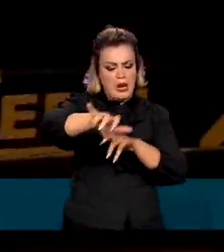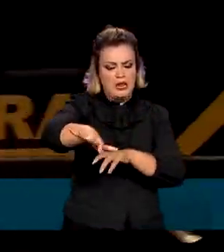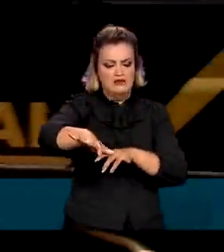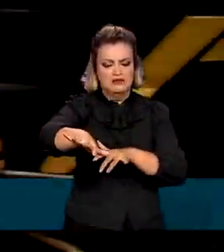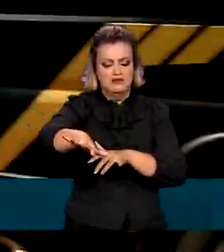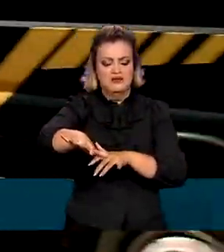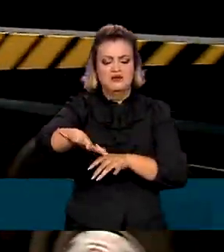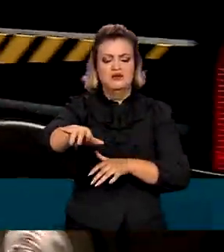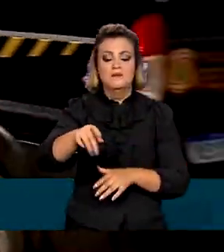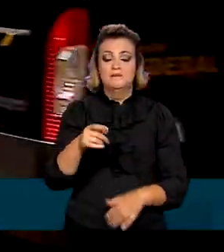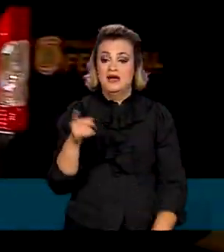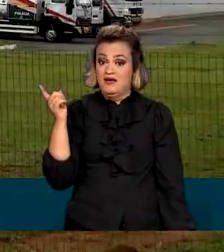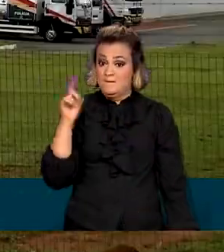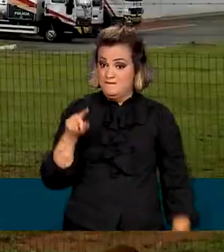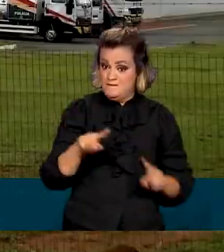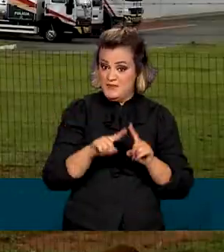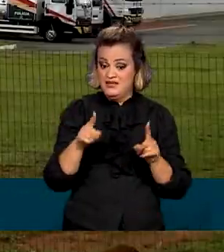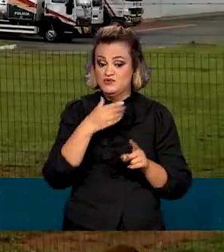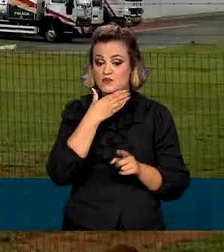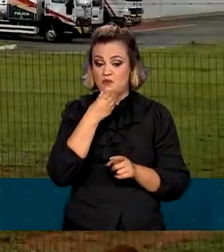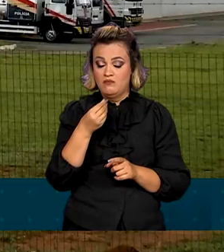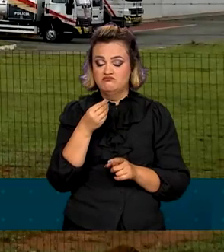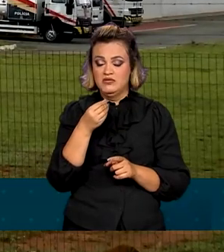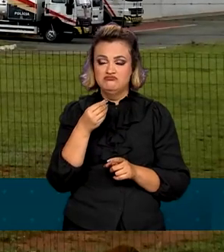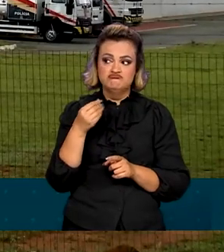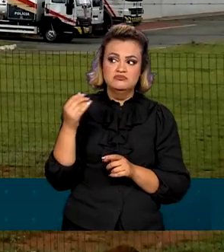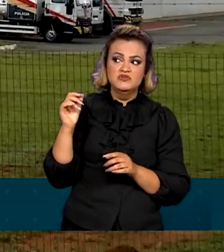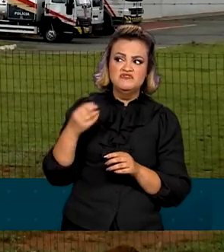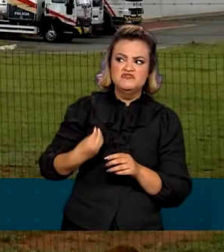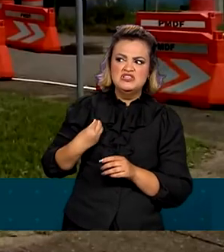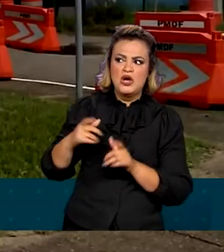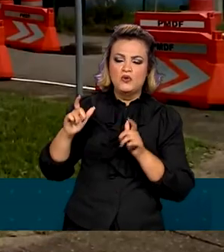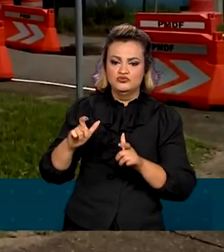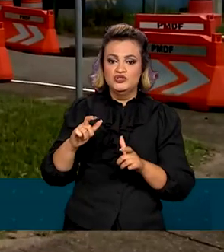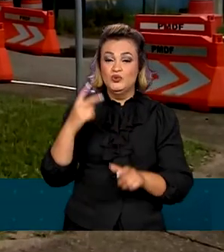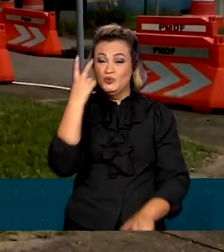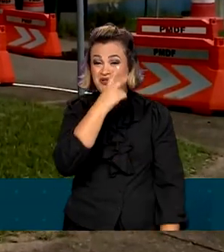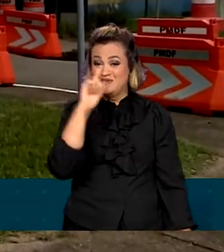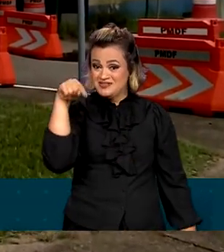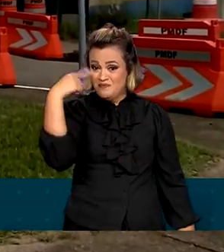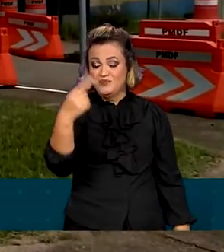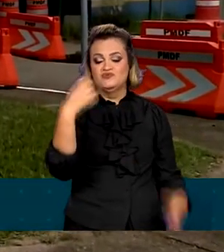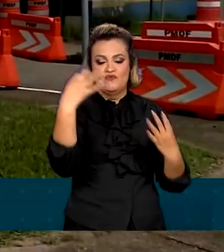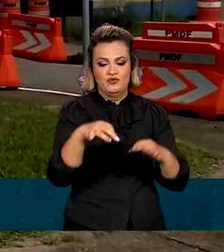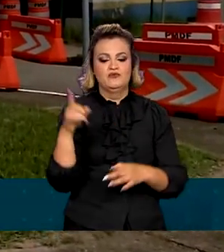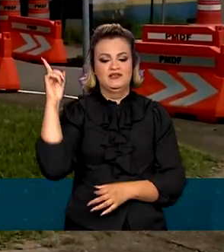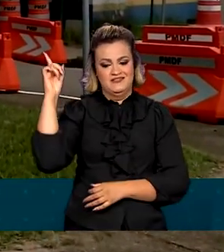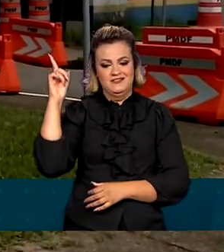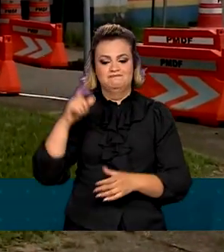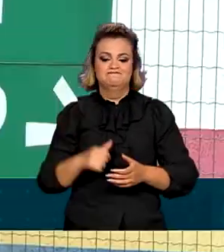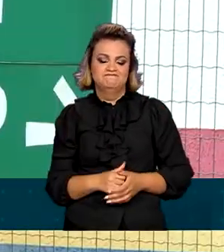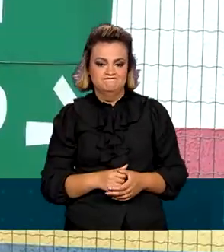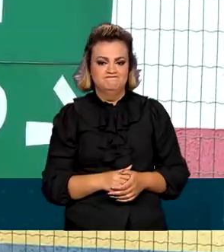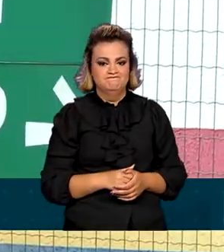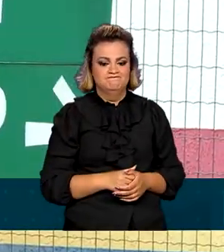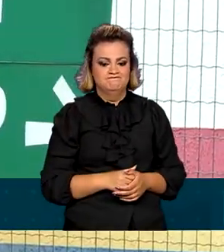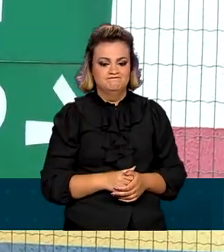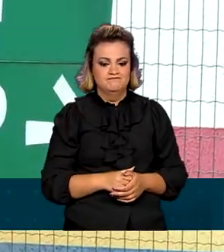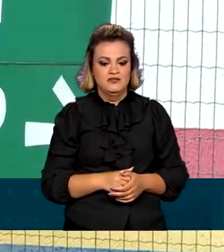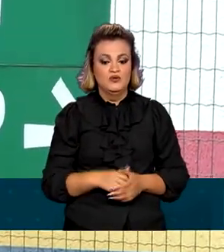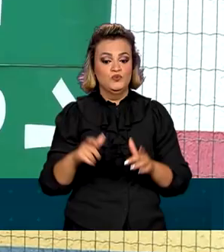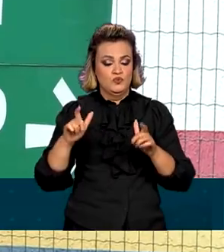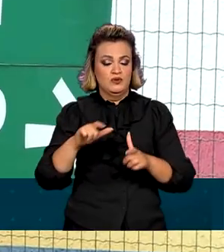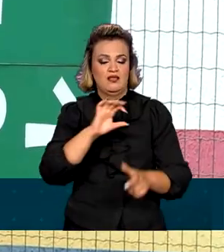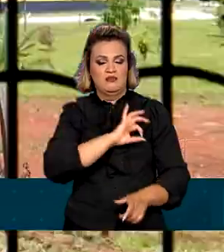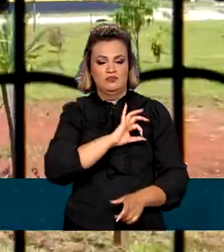mas o destino do ex-ministro só foi confirmado quase duas horas mais tarde. Ele foi levado para uma unidade